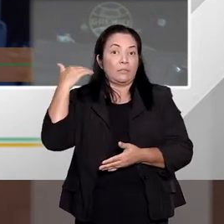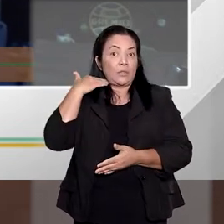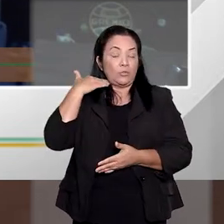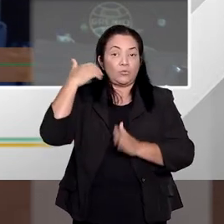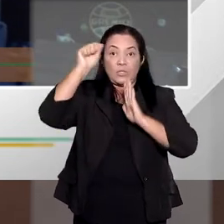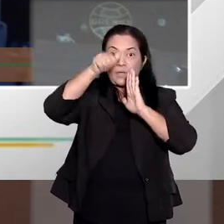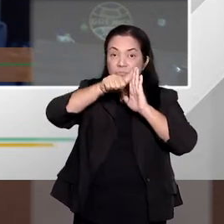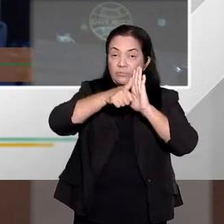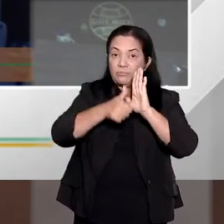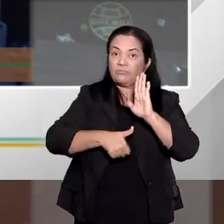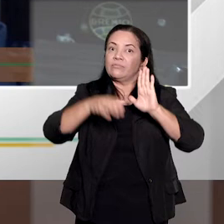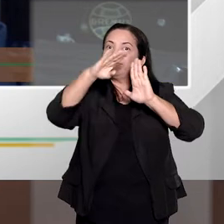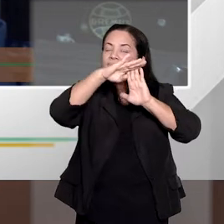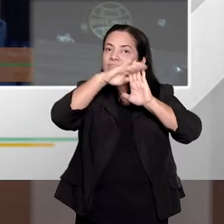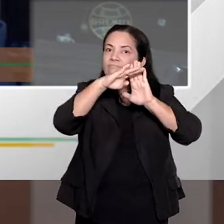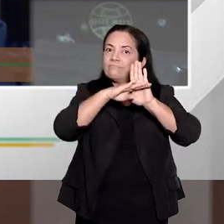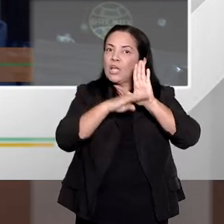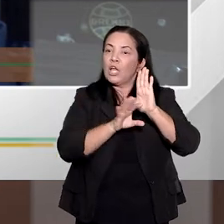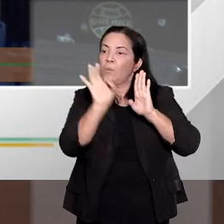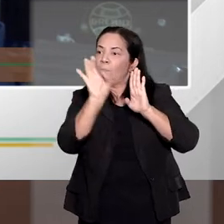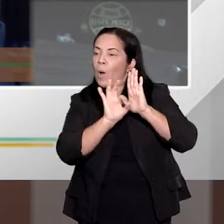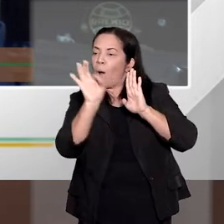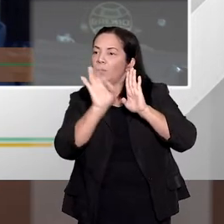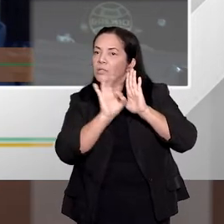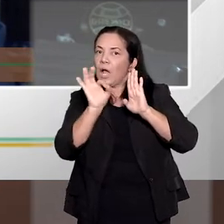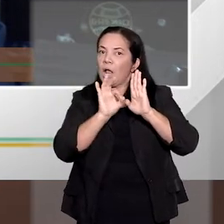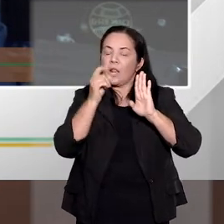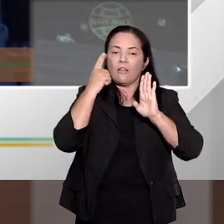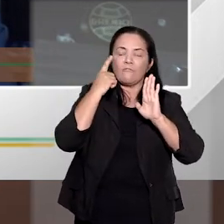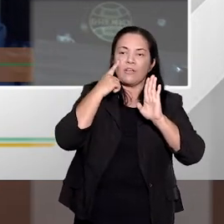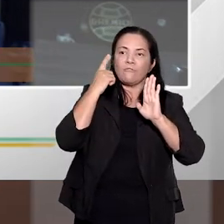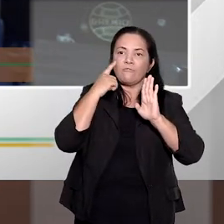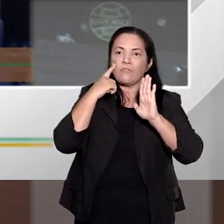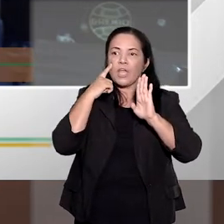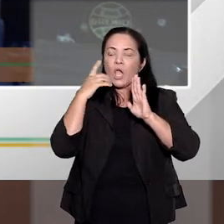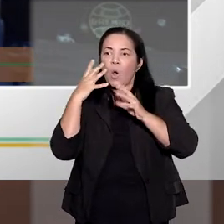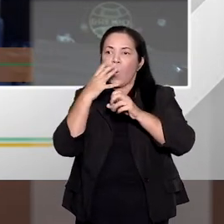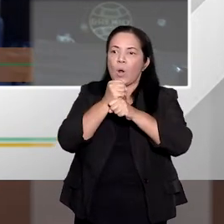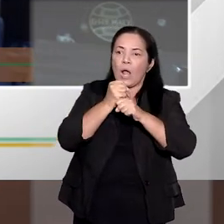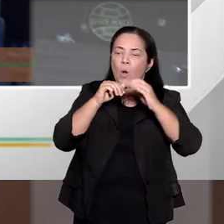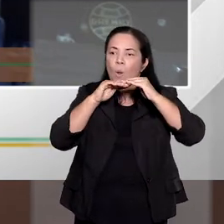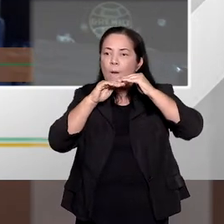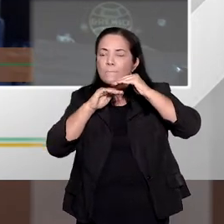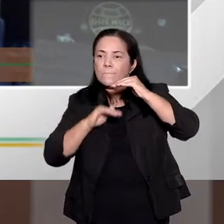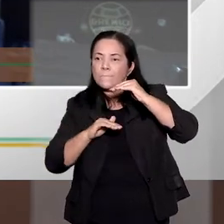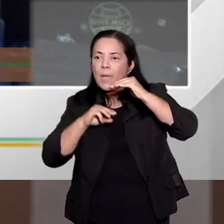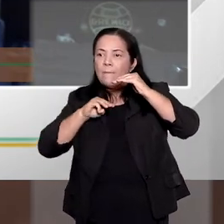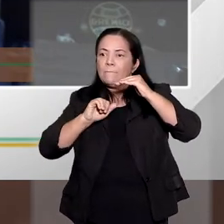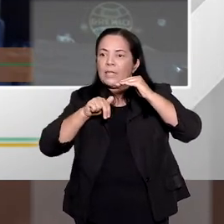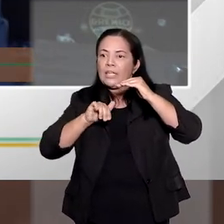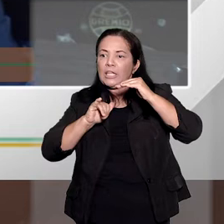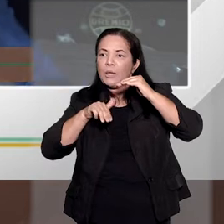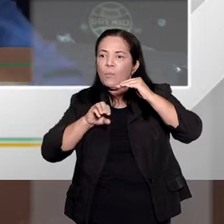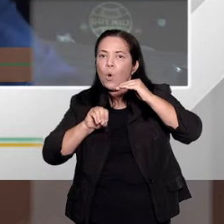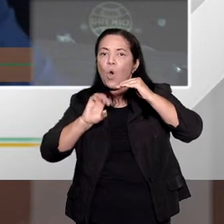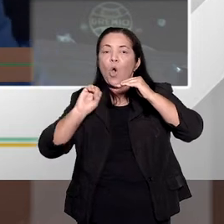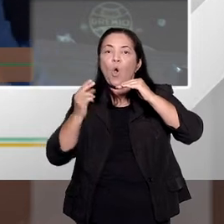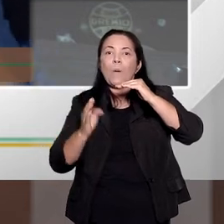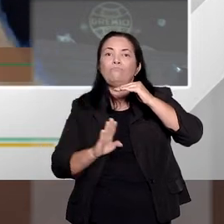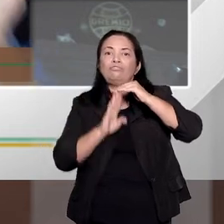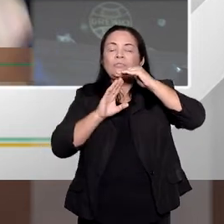claro, dentro de um critério de proporcionalidade, ele poder transitar entre o mínimo e o máximo, isso na primeira fase de fixação da pena.